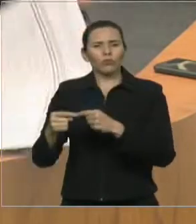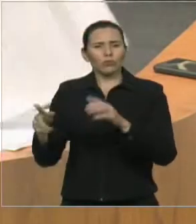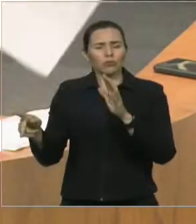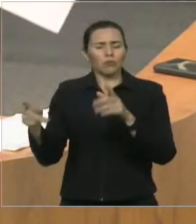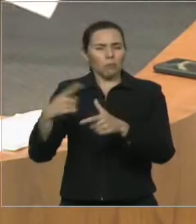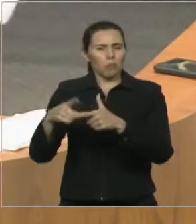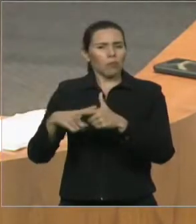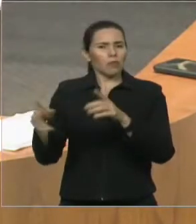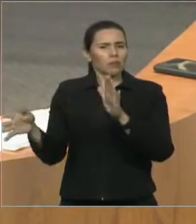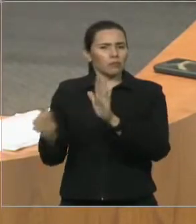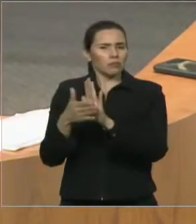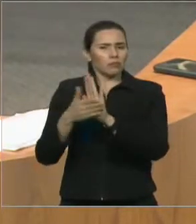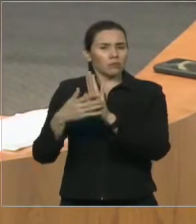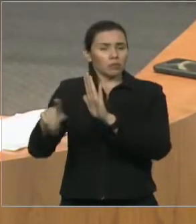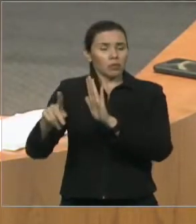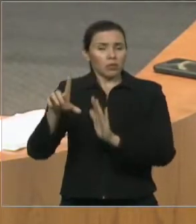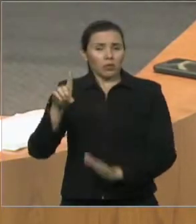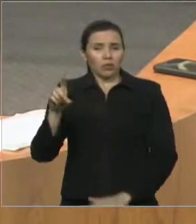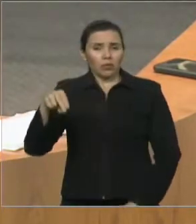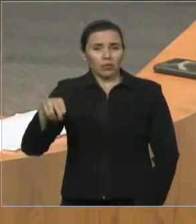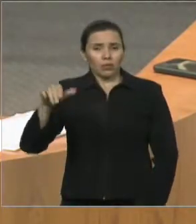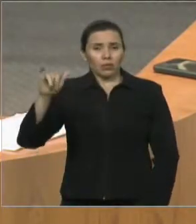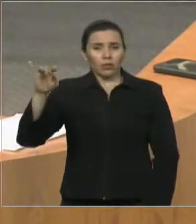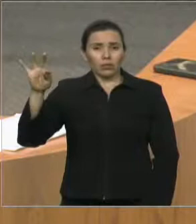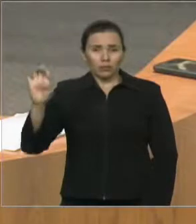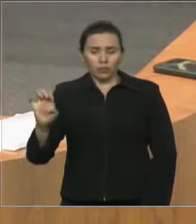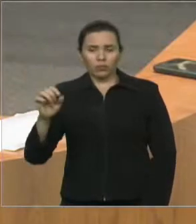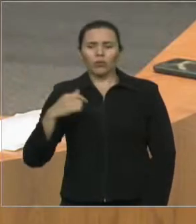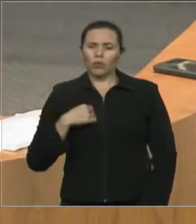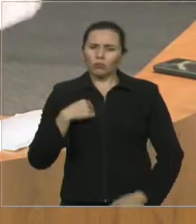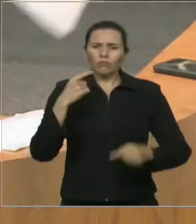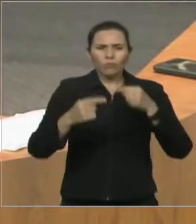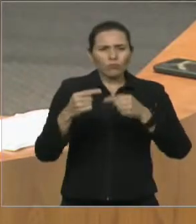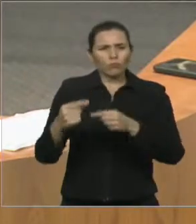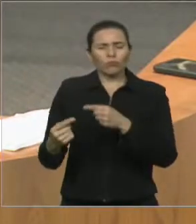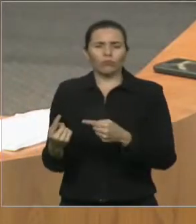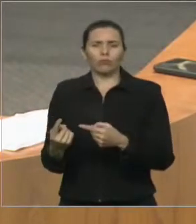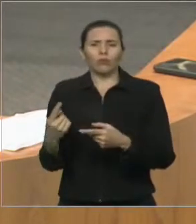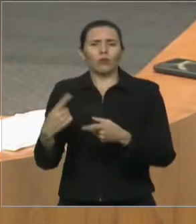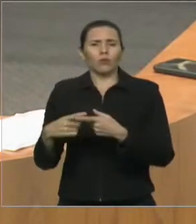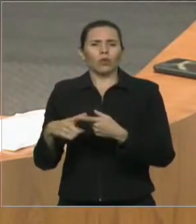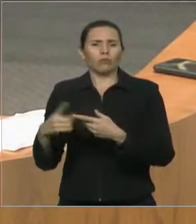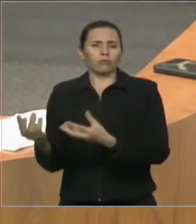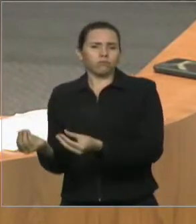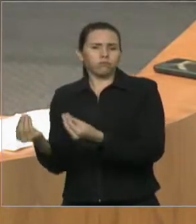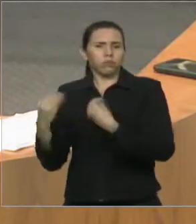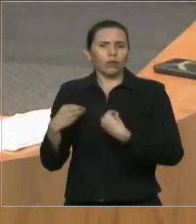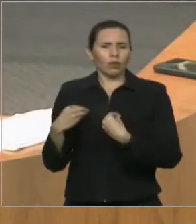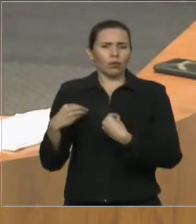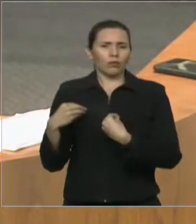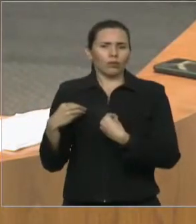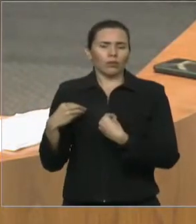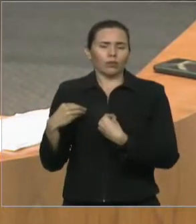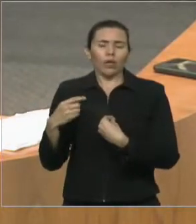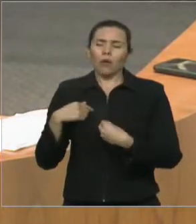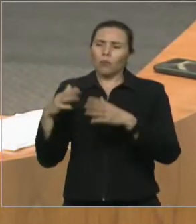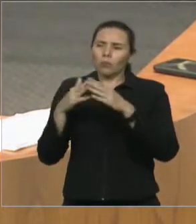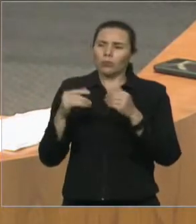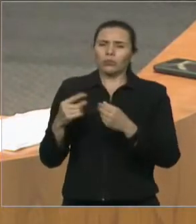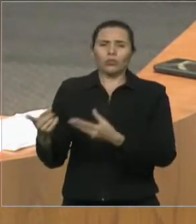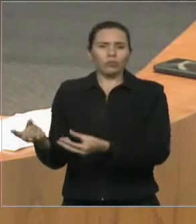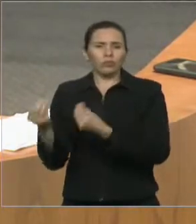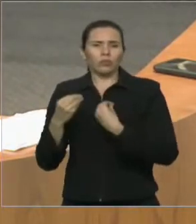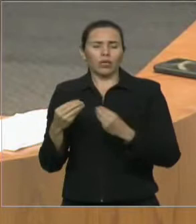planilha do DENIT. E vou discutir amanhã isso aqui, essa planilha do DENIT, que me foi encaminhada pelo próprio DENIT, por solicitação minha.